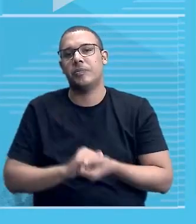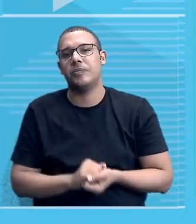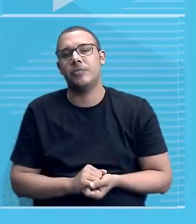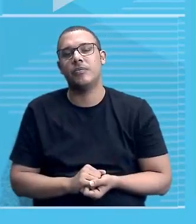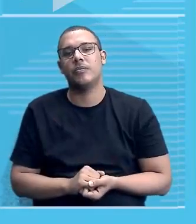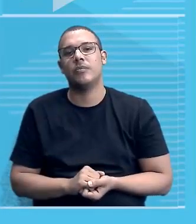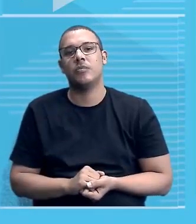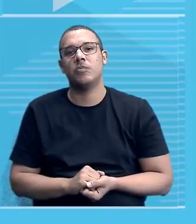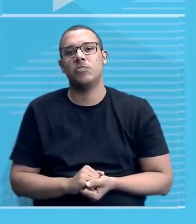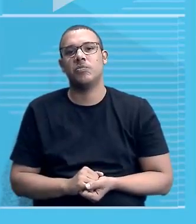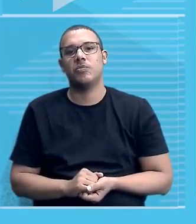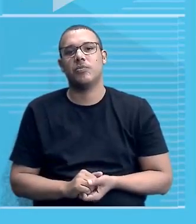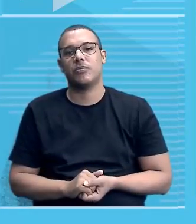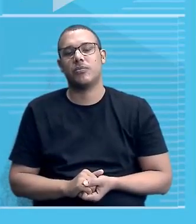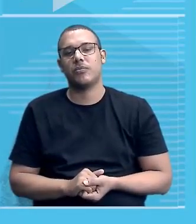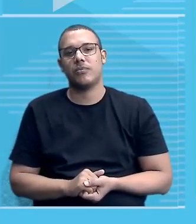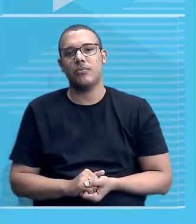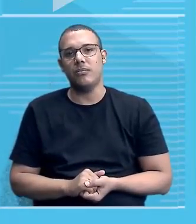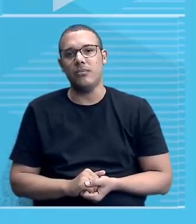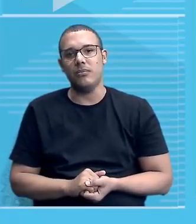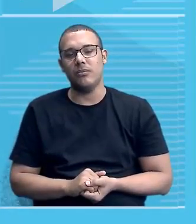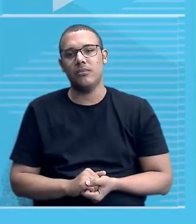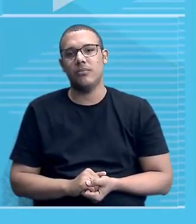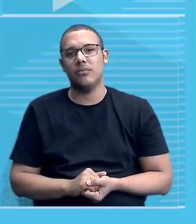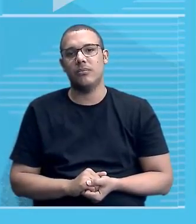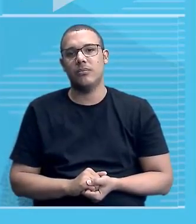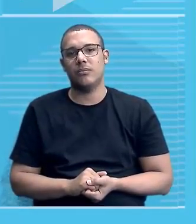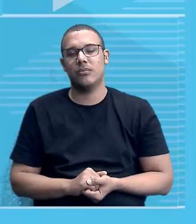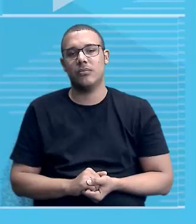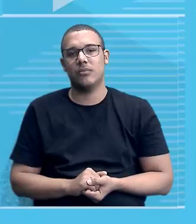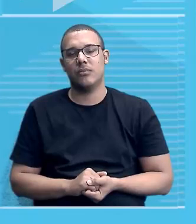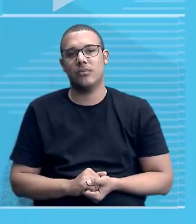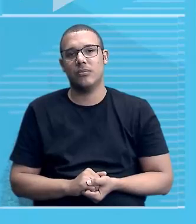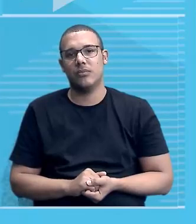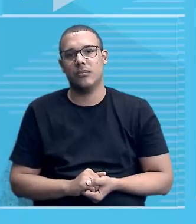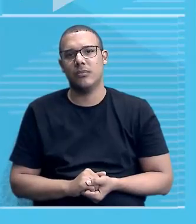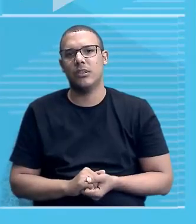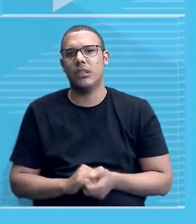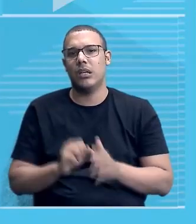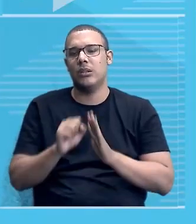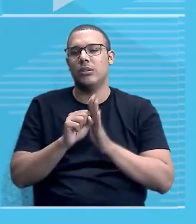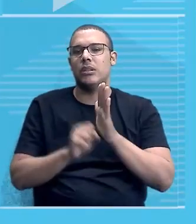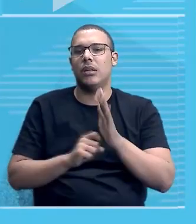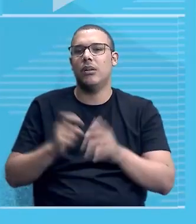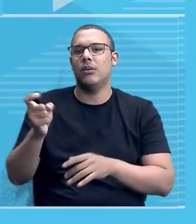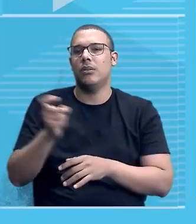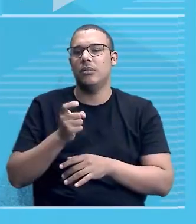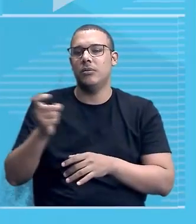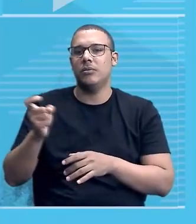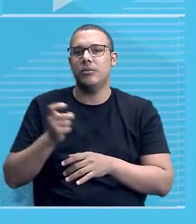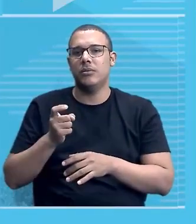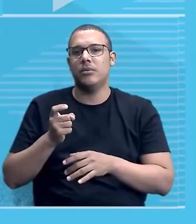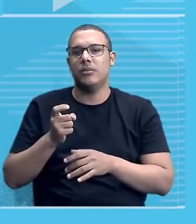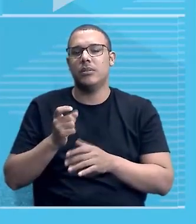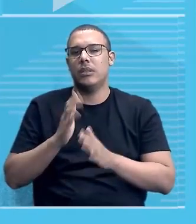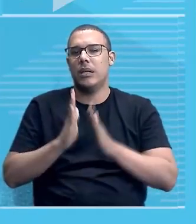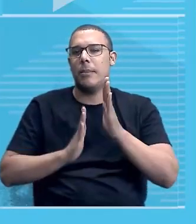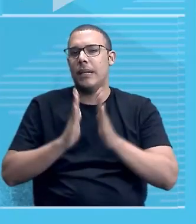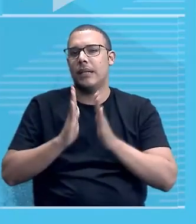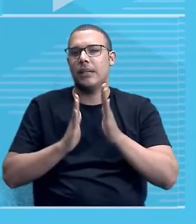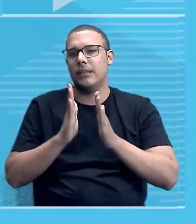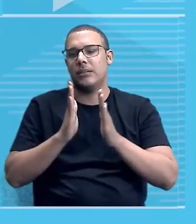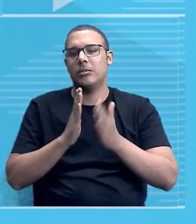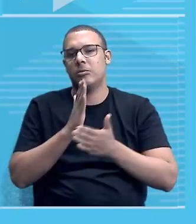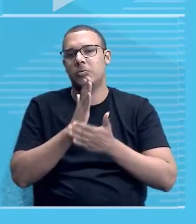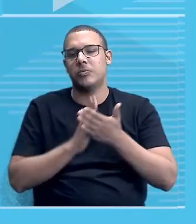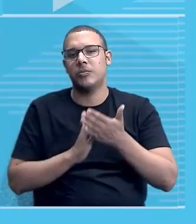1960. Tá certo? Já no século XX. A segunda metade do século XX. Então,